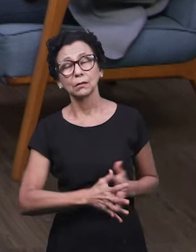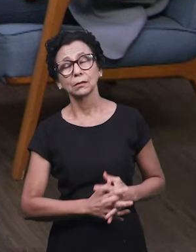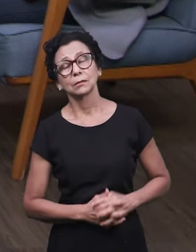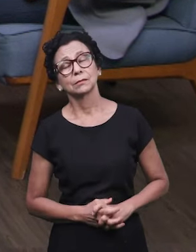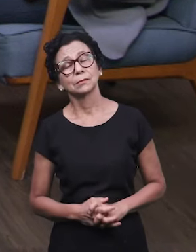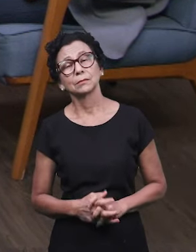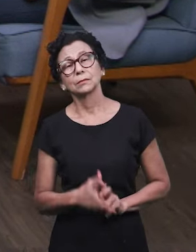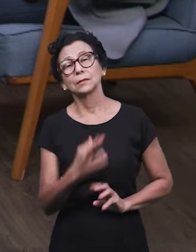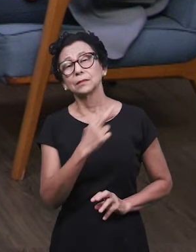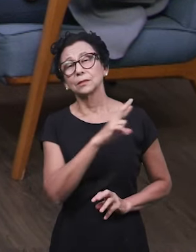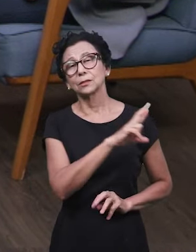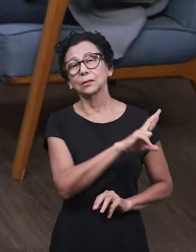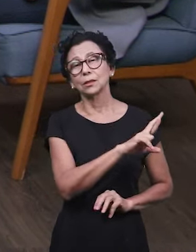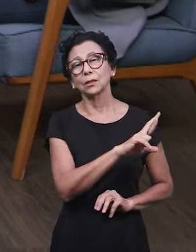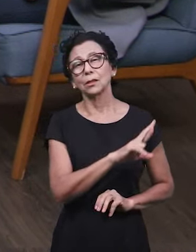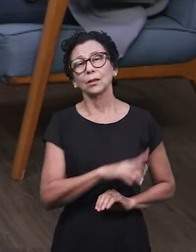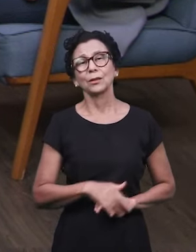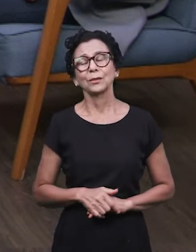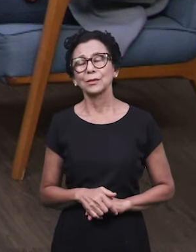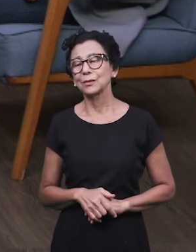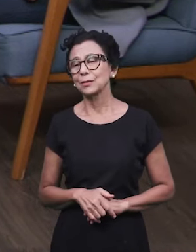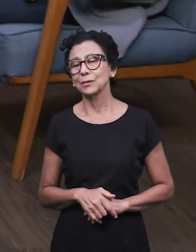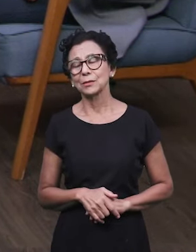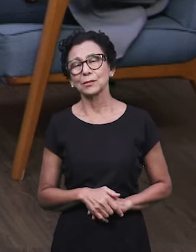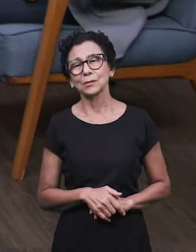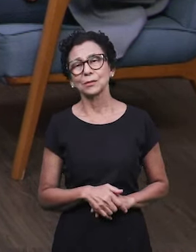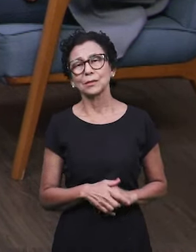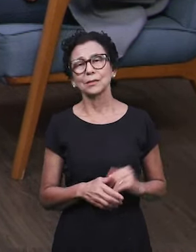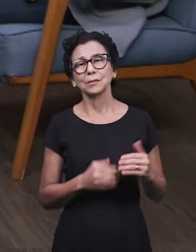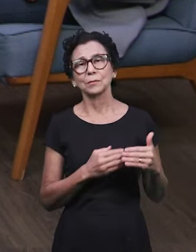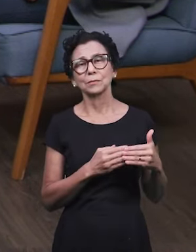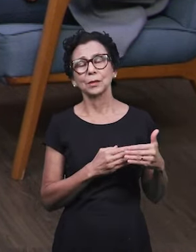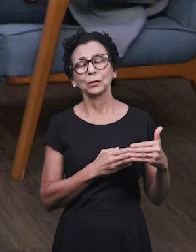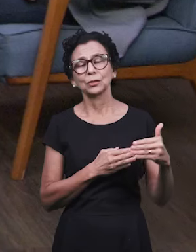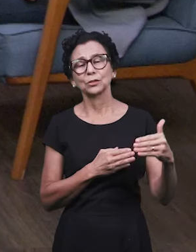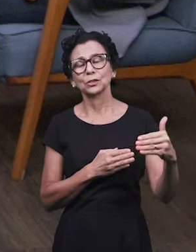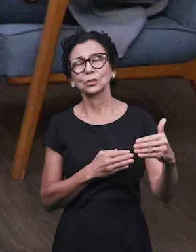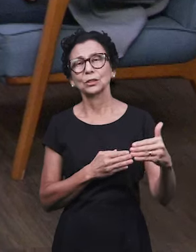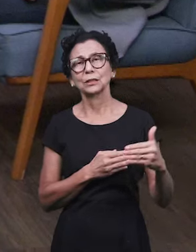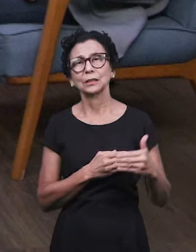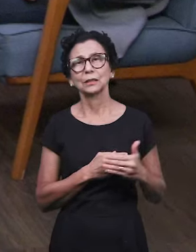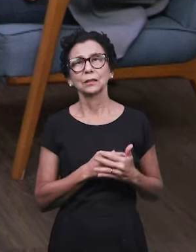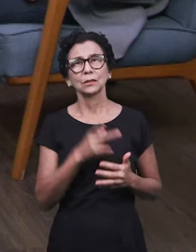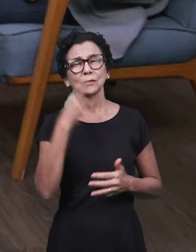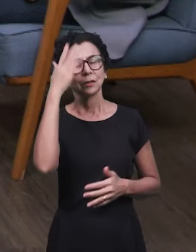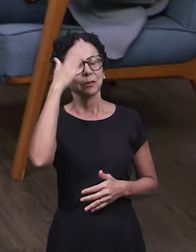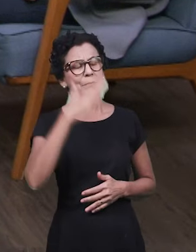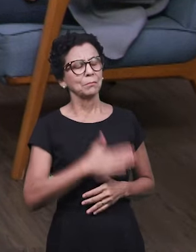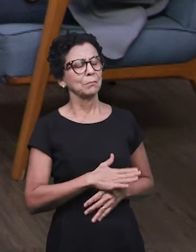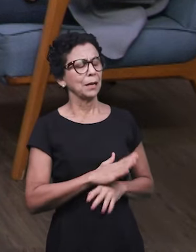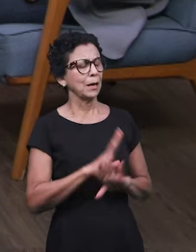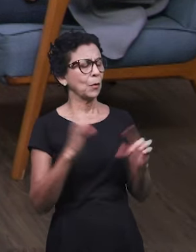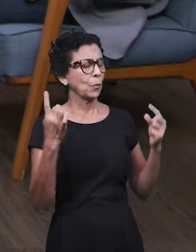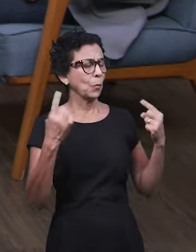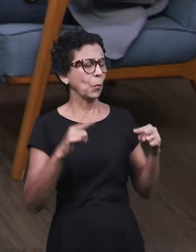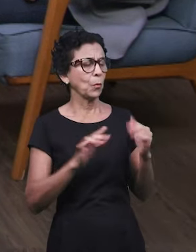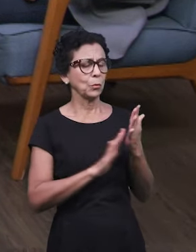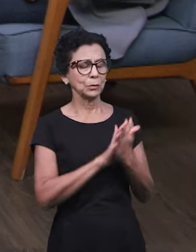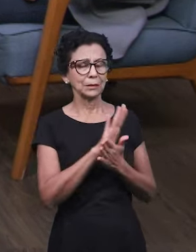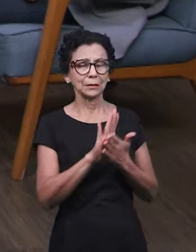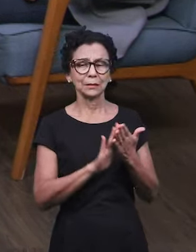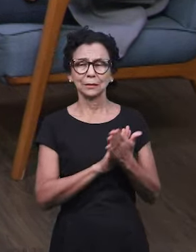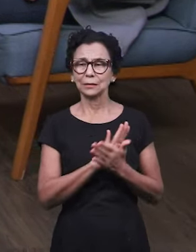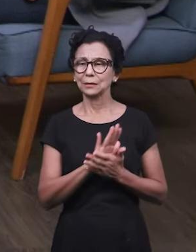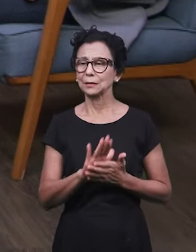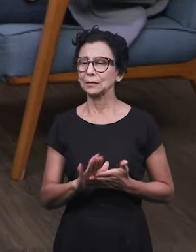meramente religiosa. Não transcende, não é o homem. Limitada. Nós não estamos aqui falando mal de ninguém, não temos nenhuma intenção de